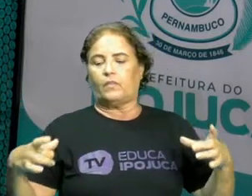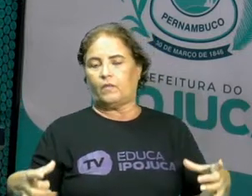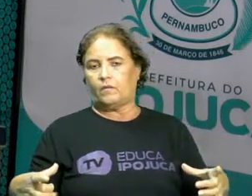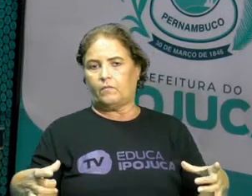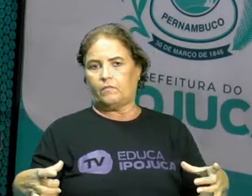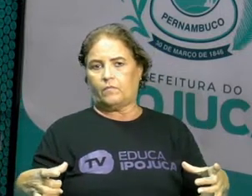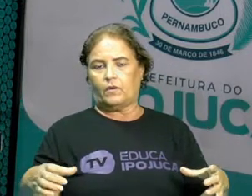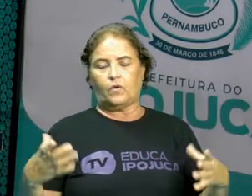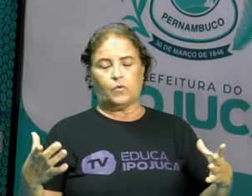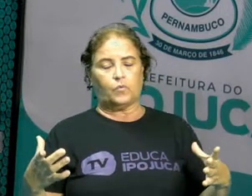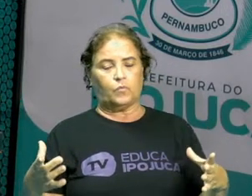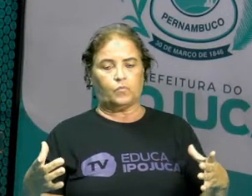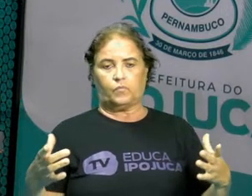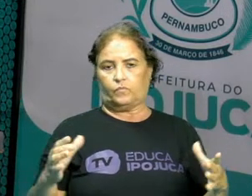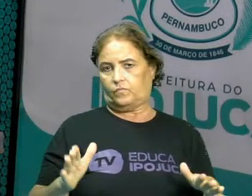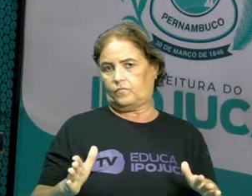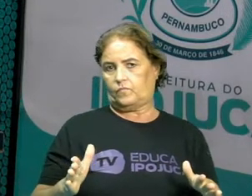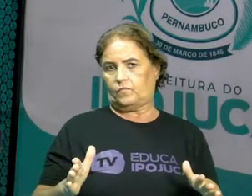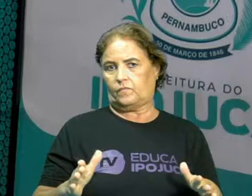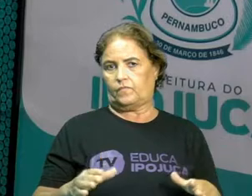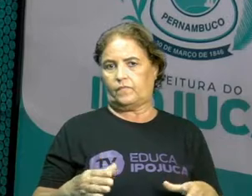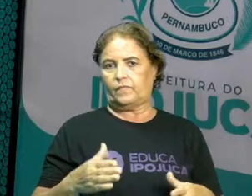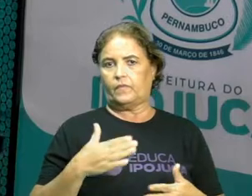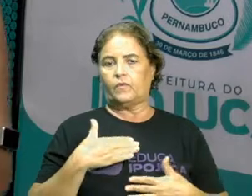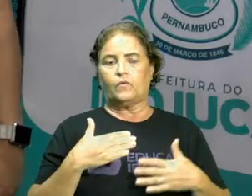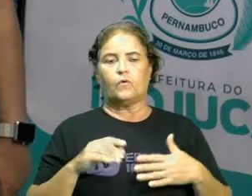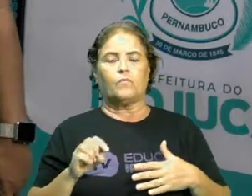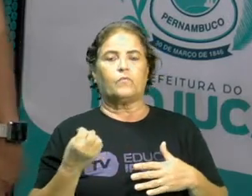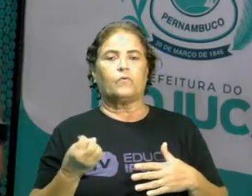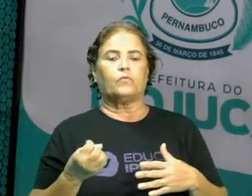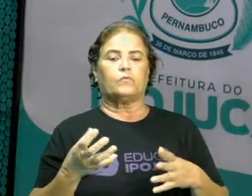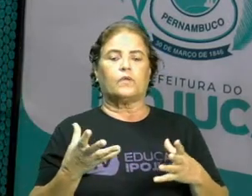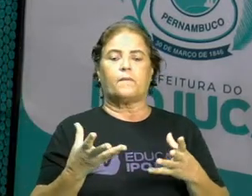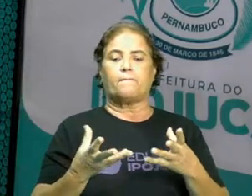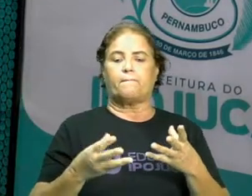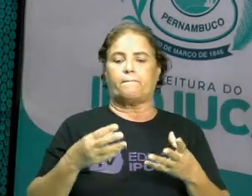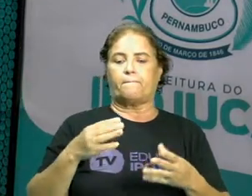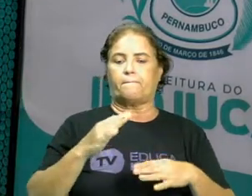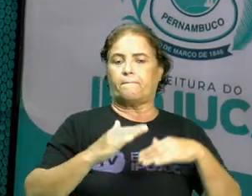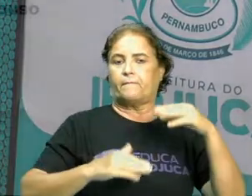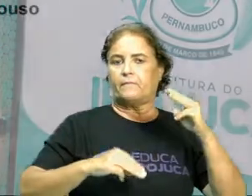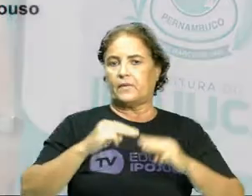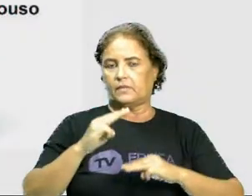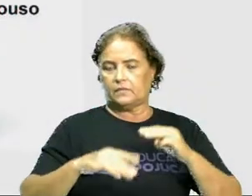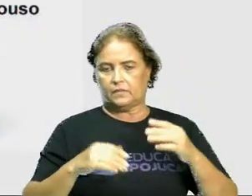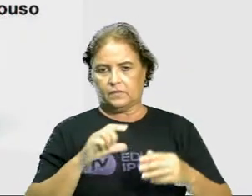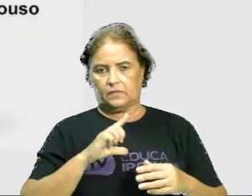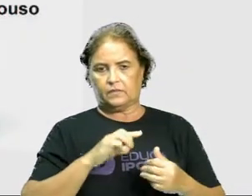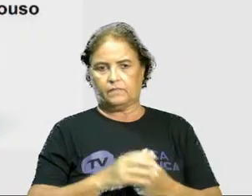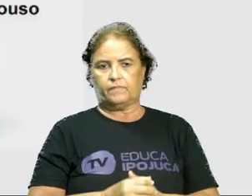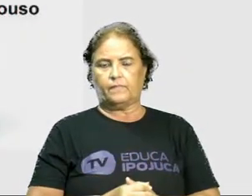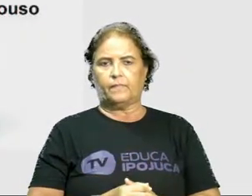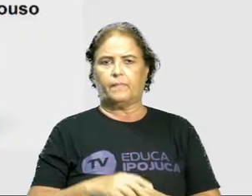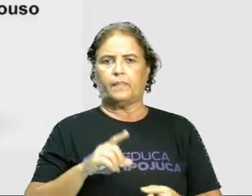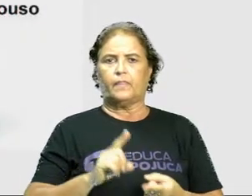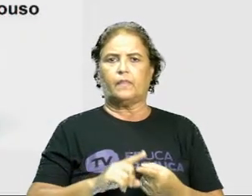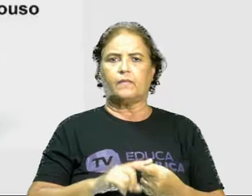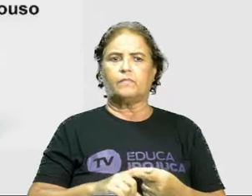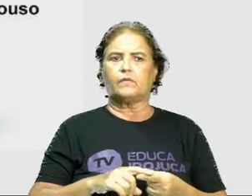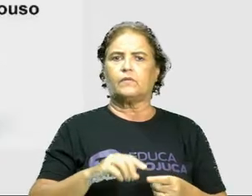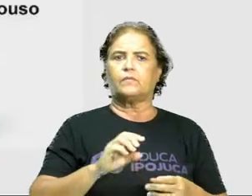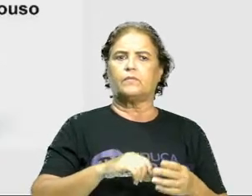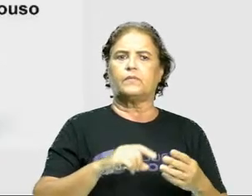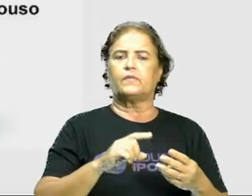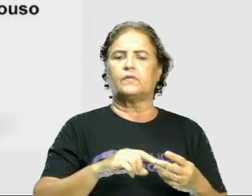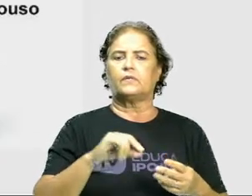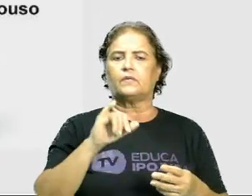físico da matéria em que ele está. Nós temos também a propriedade da inércia. O que é que ele